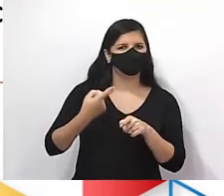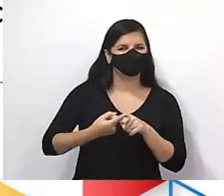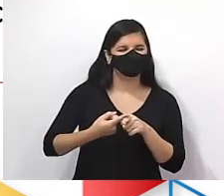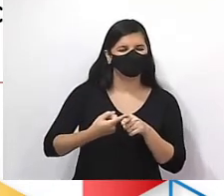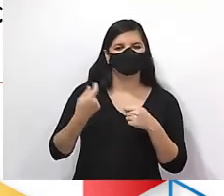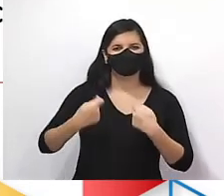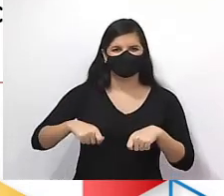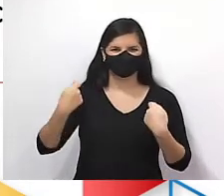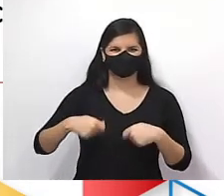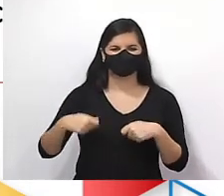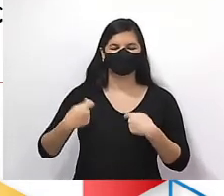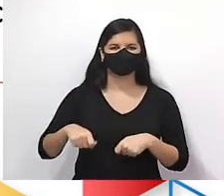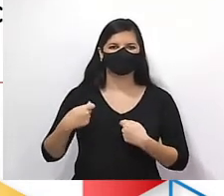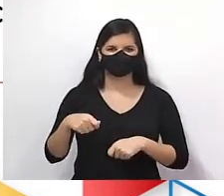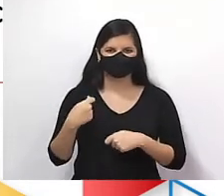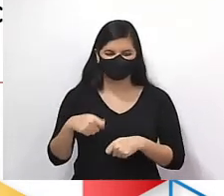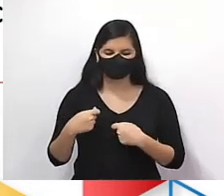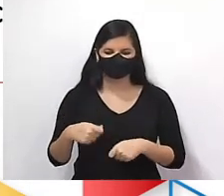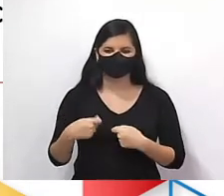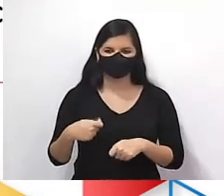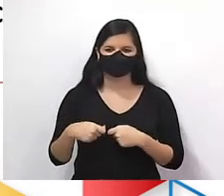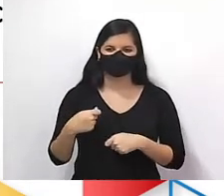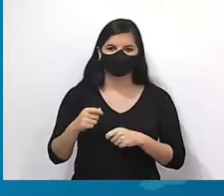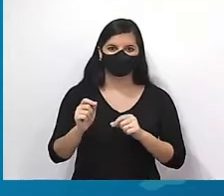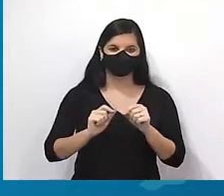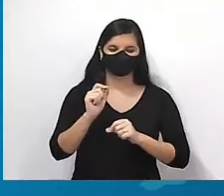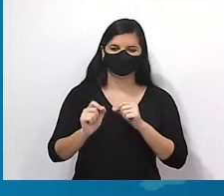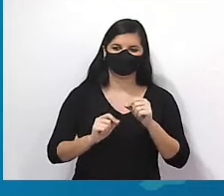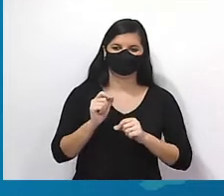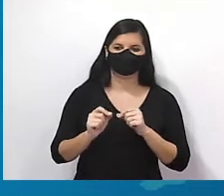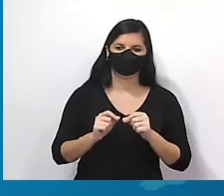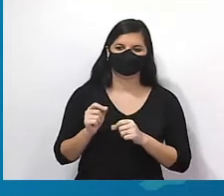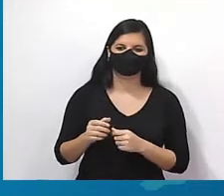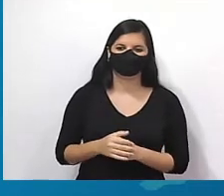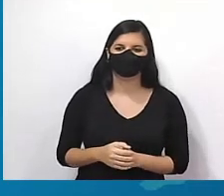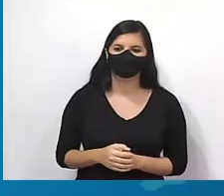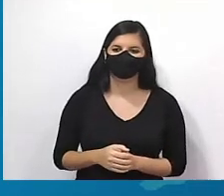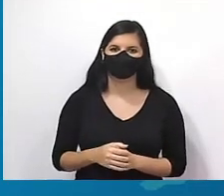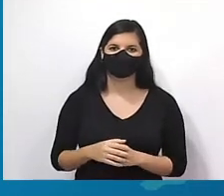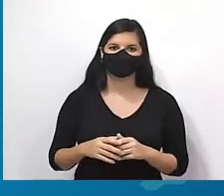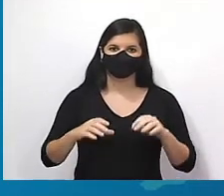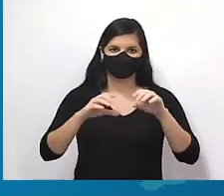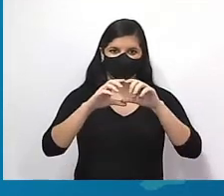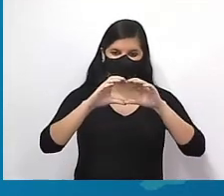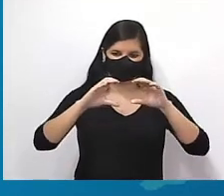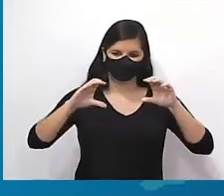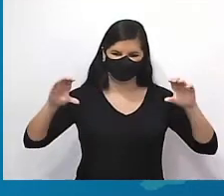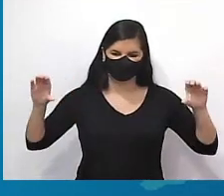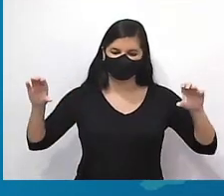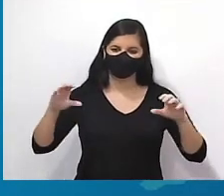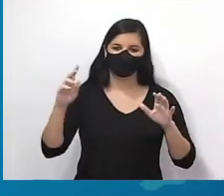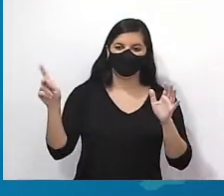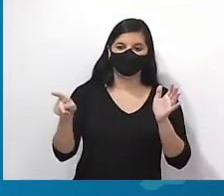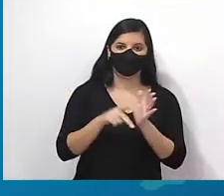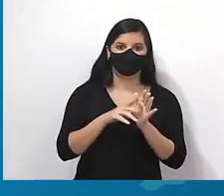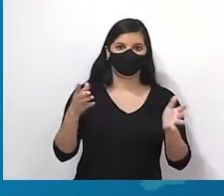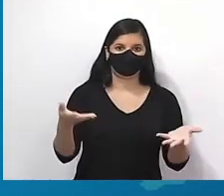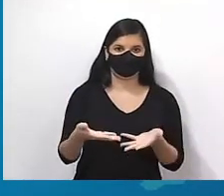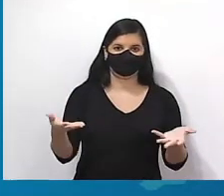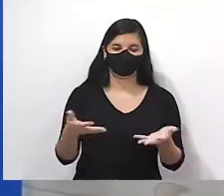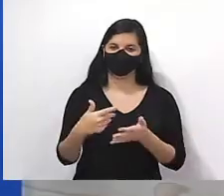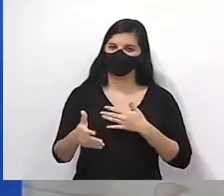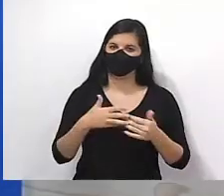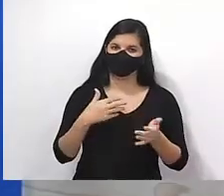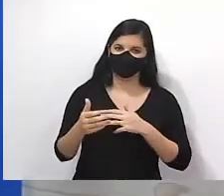Porque eu preciso, professor. Traz para mim aqui, Manuel. Eu vou explicar para vocês direitinho. Fluxograma, ele faz parte, hoje, de